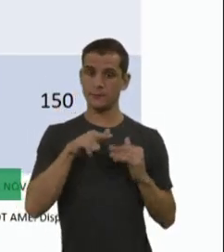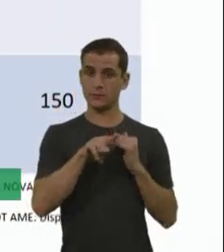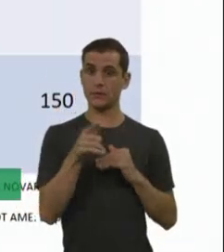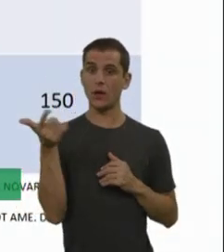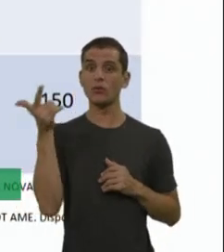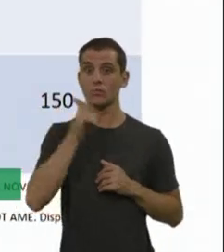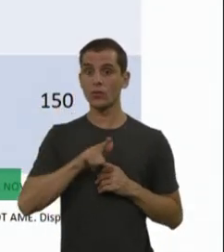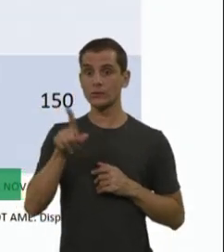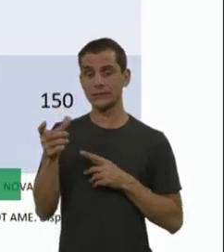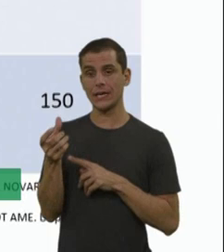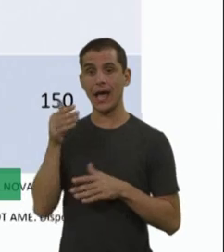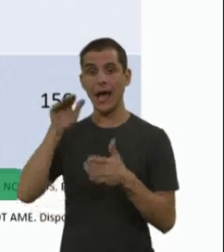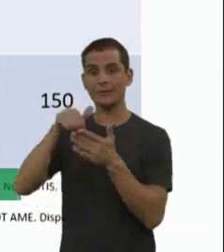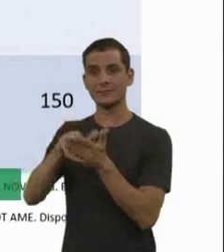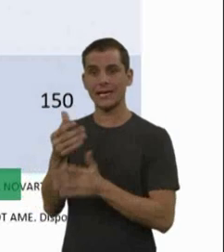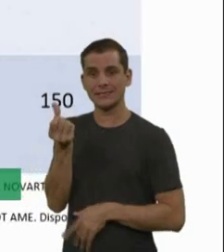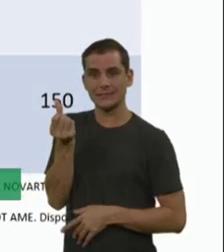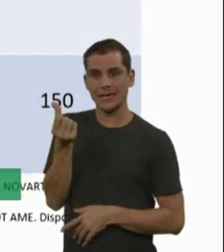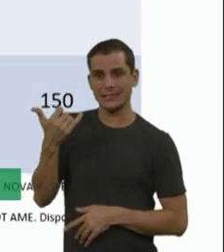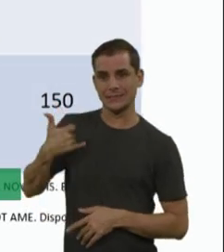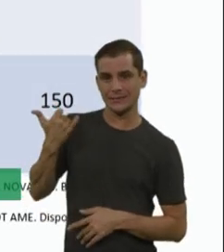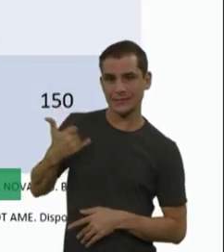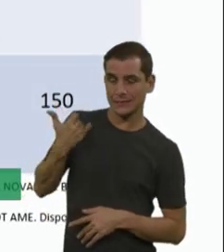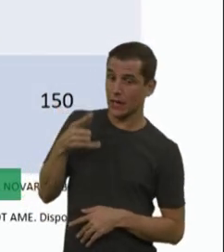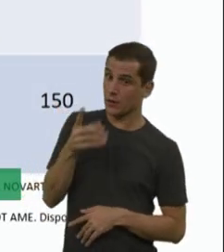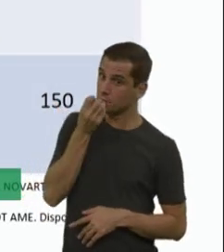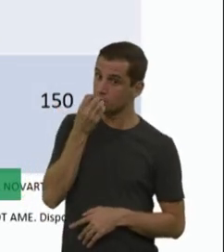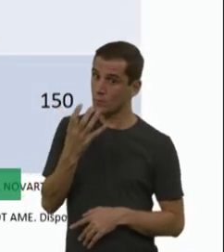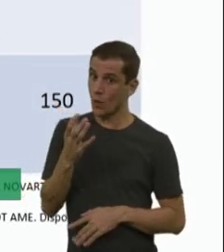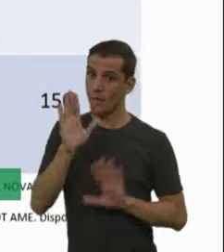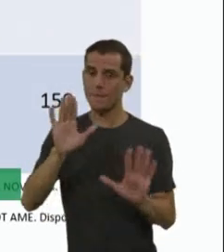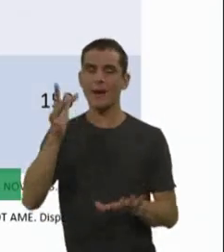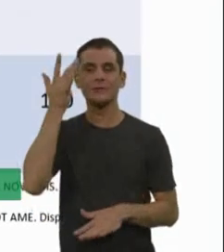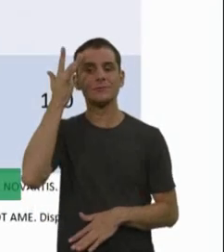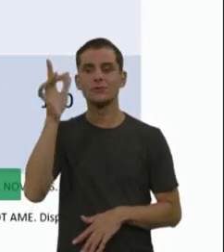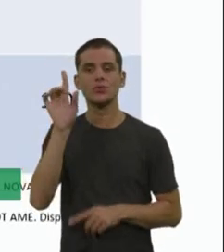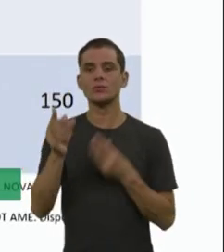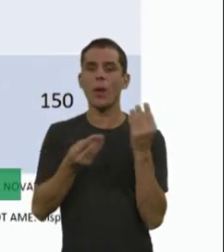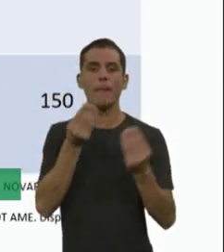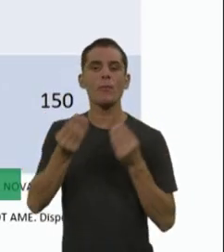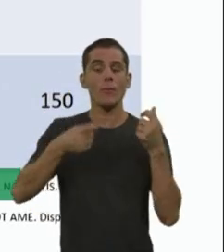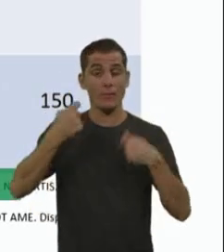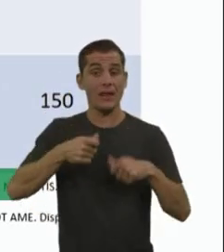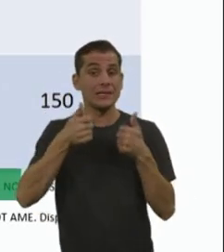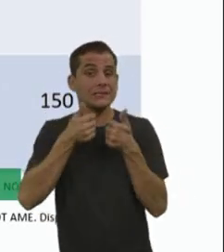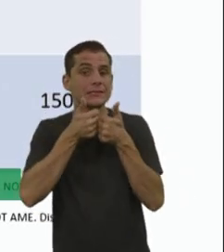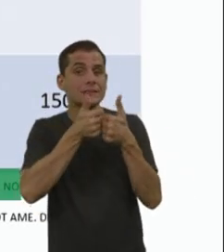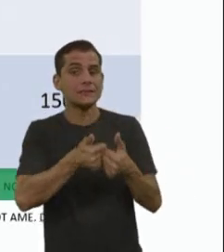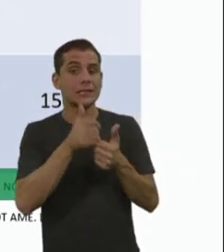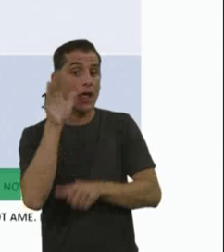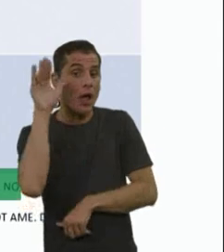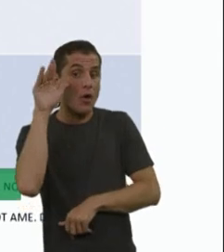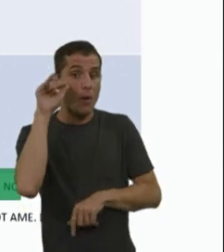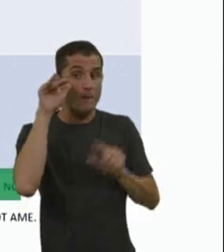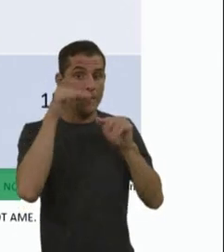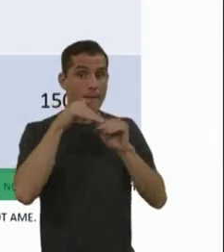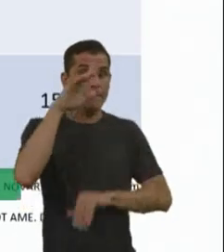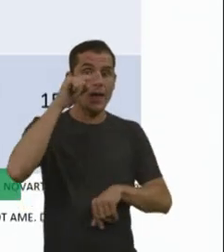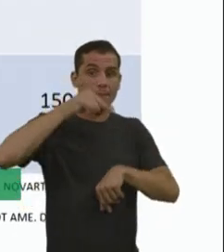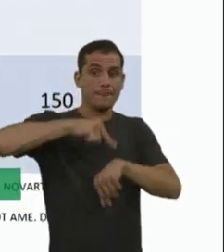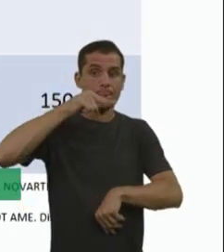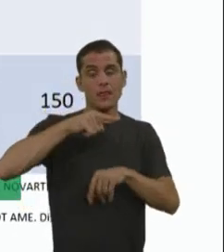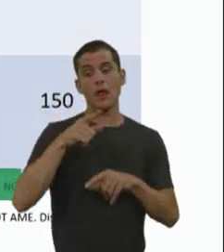seis anos de eficácia, mas a gente não sabe, a gente tem que acompanhar mais tempo, né? Será que uma